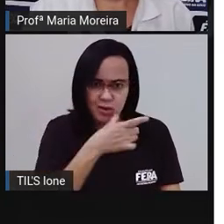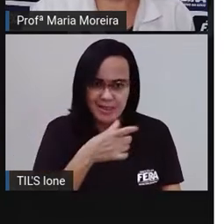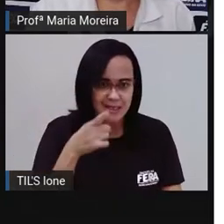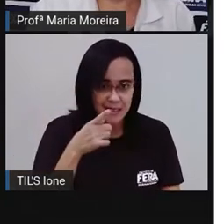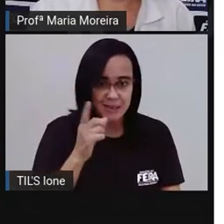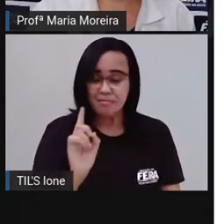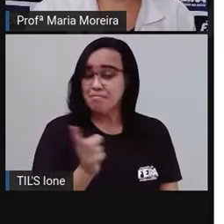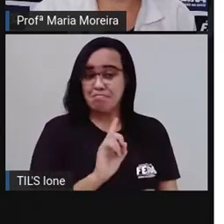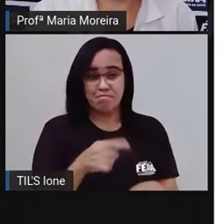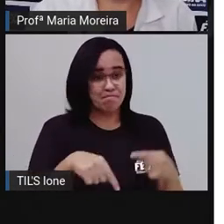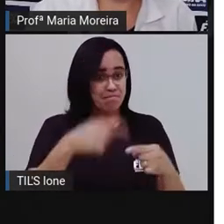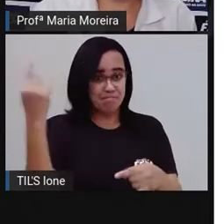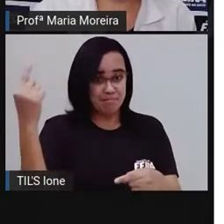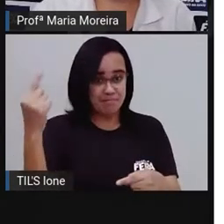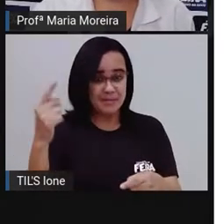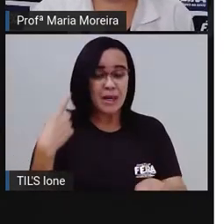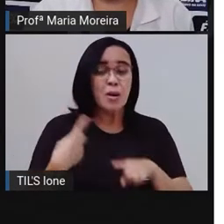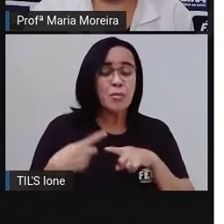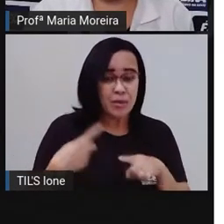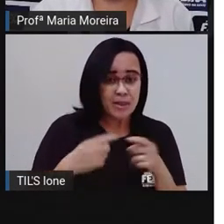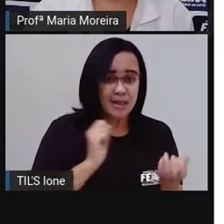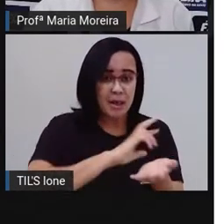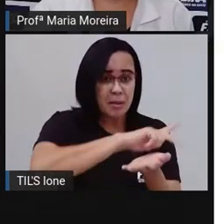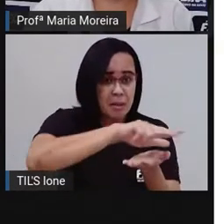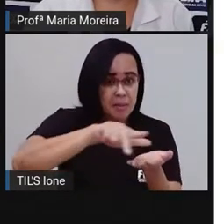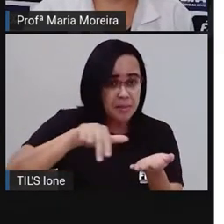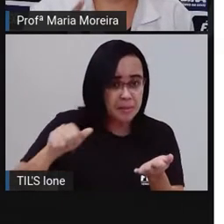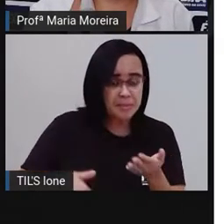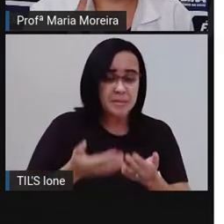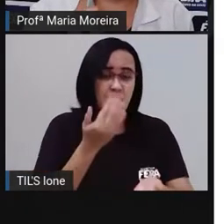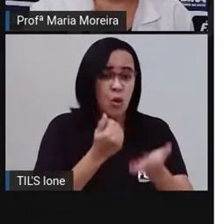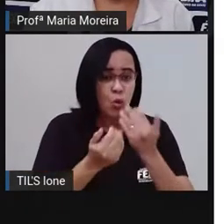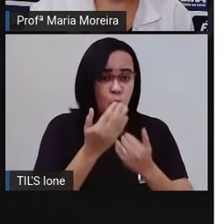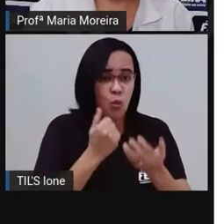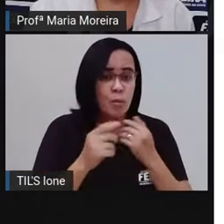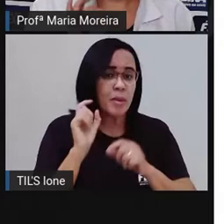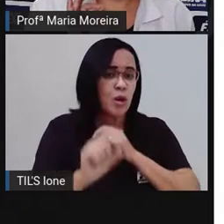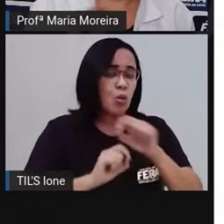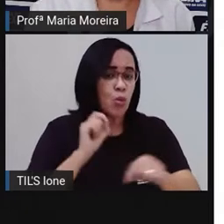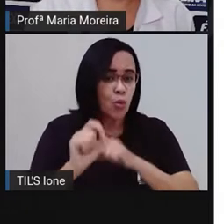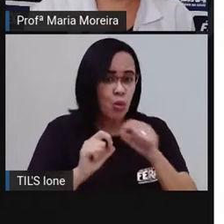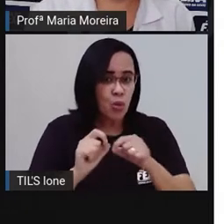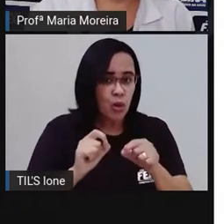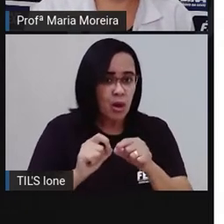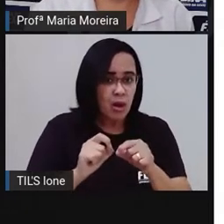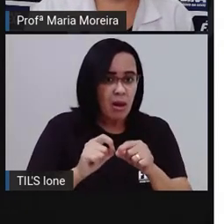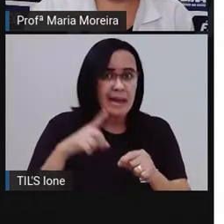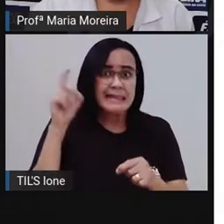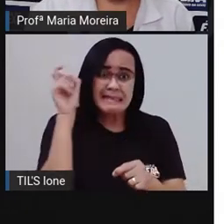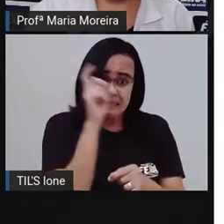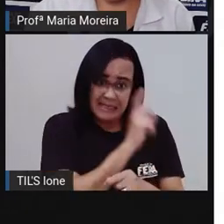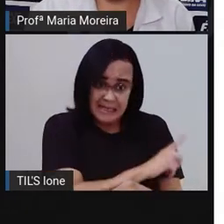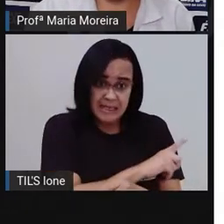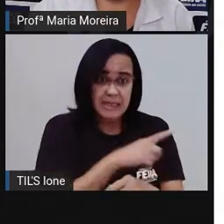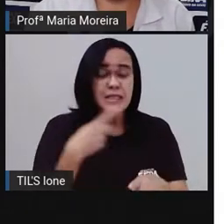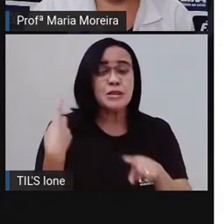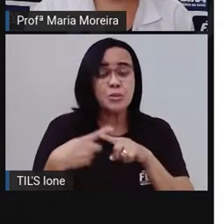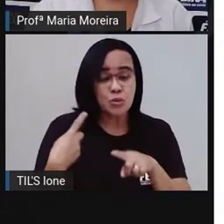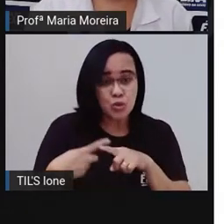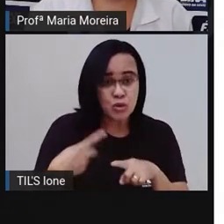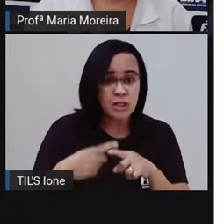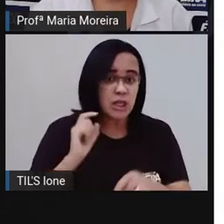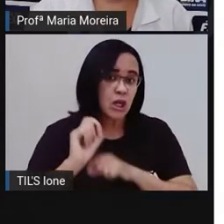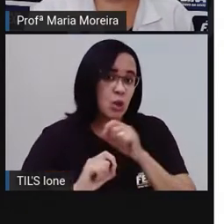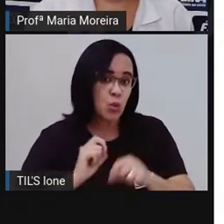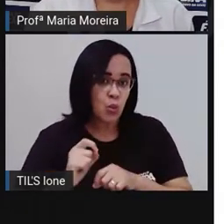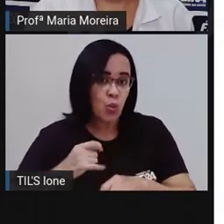Bom, esses alimentos são de alto valor calórico e baixo valor nutritivo. Alerta a